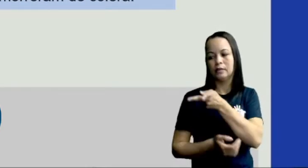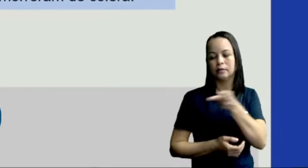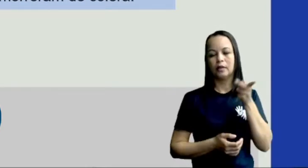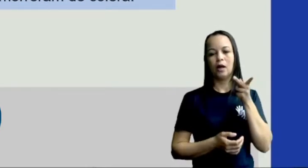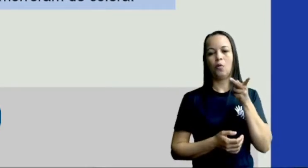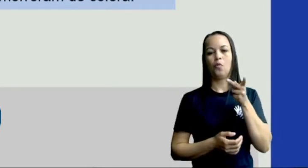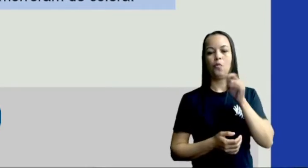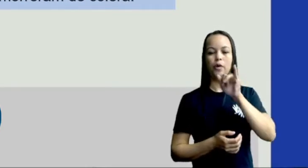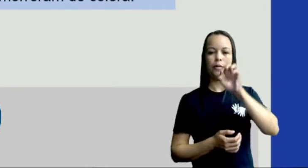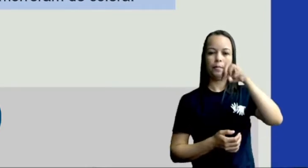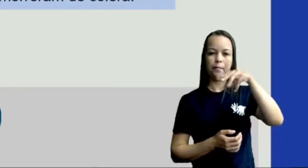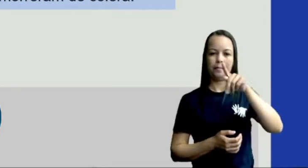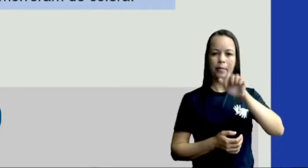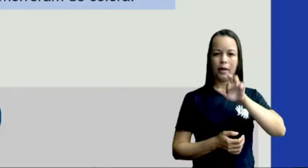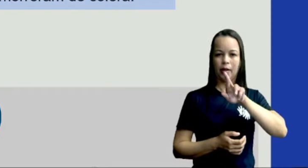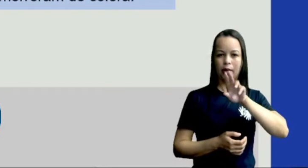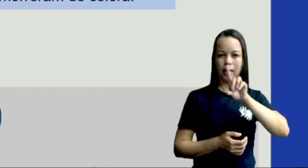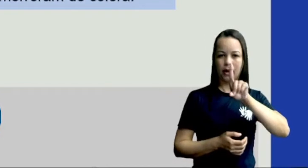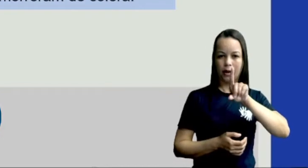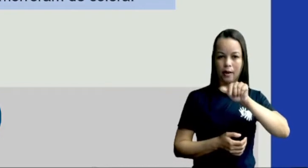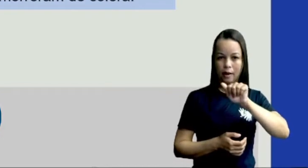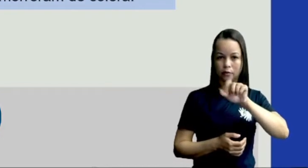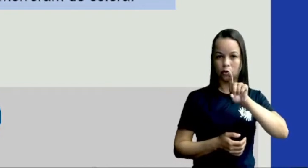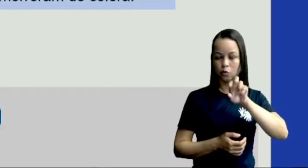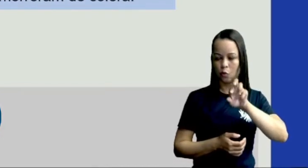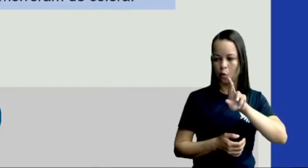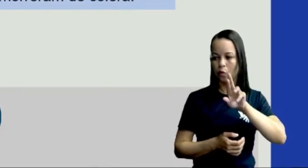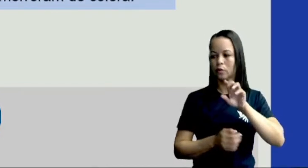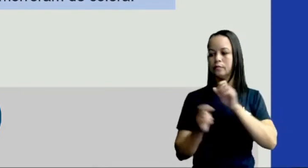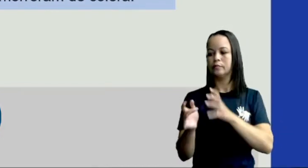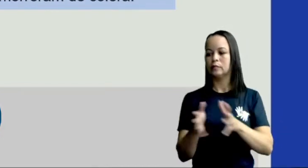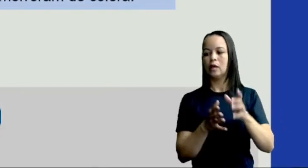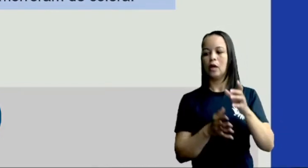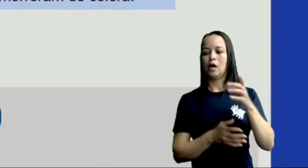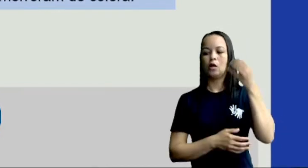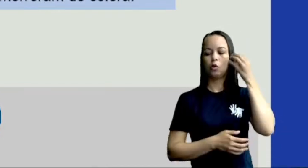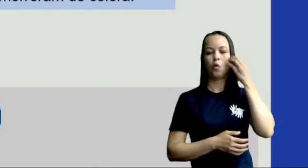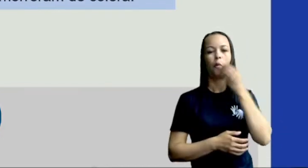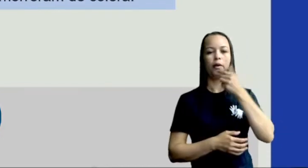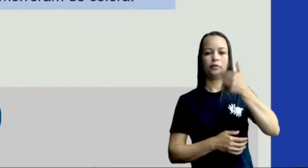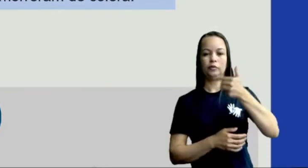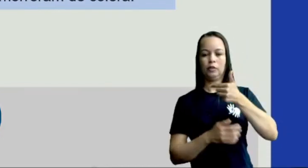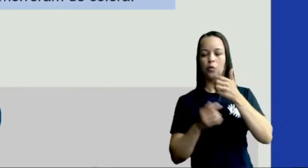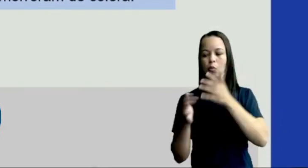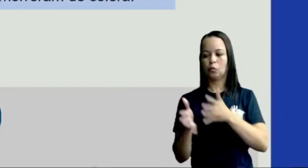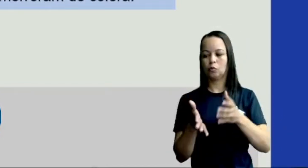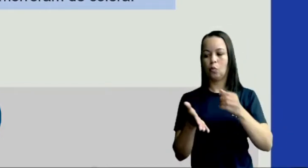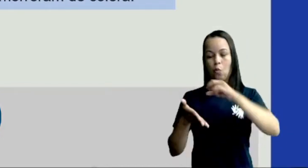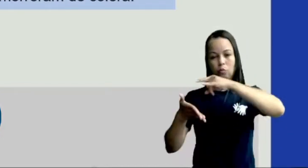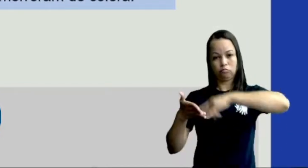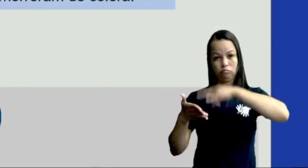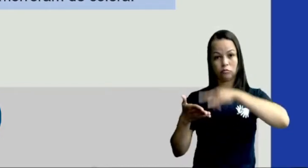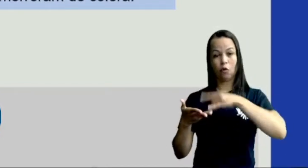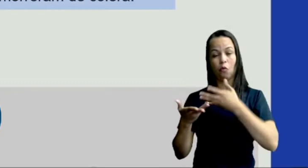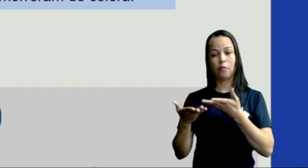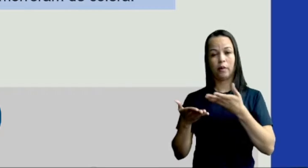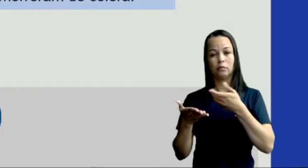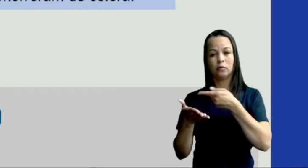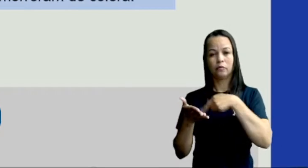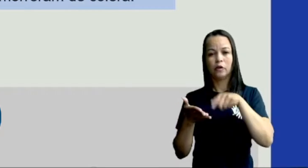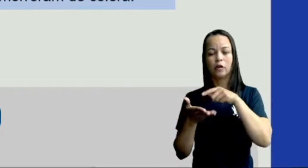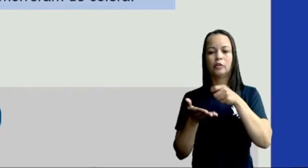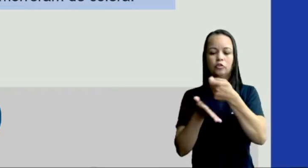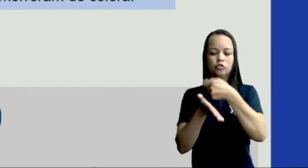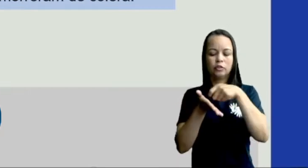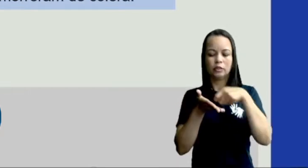relatou 1.400 mortes pela doença. No entanto, o mesmo documento foi divergido,